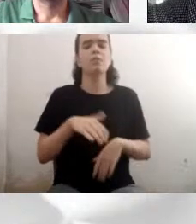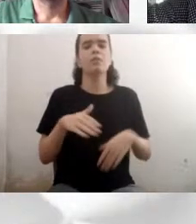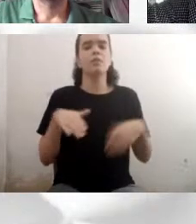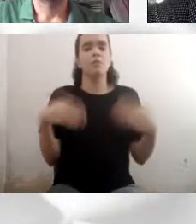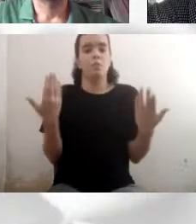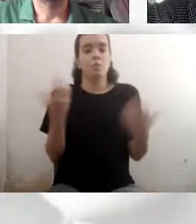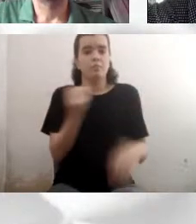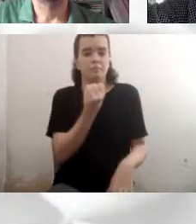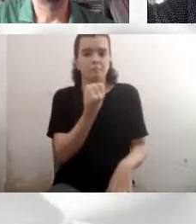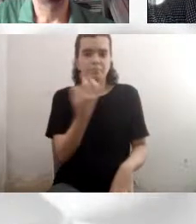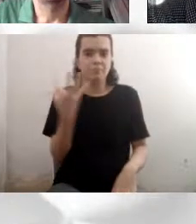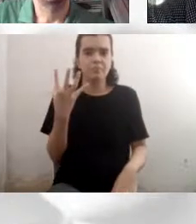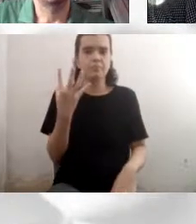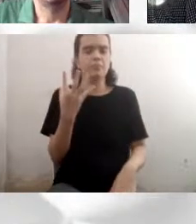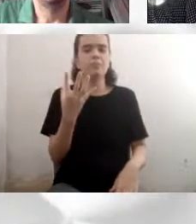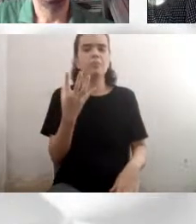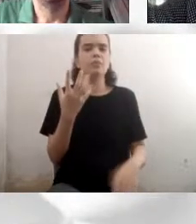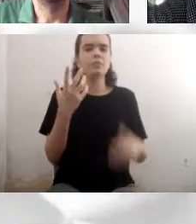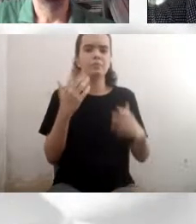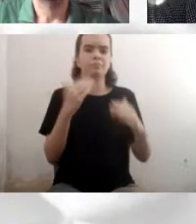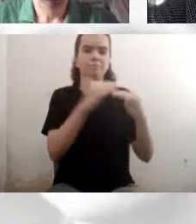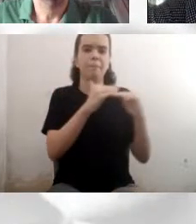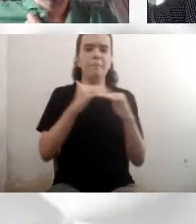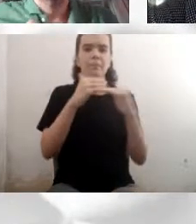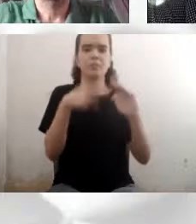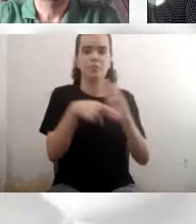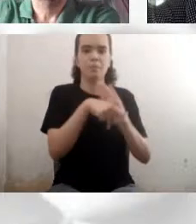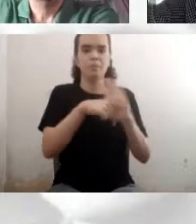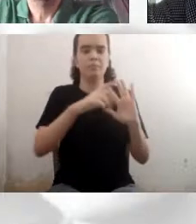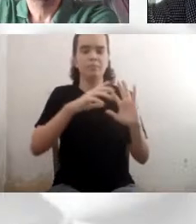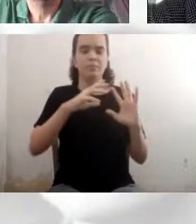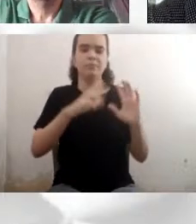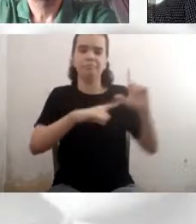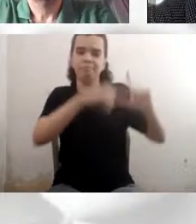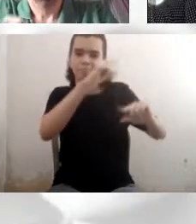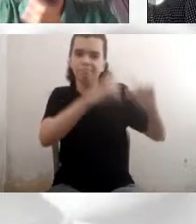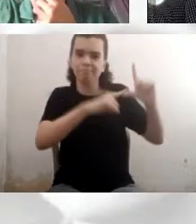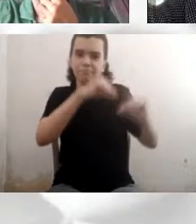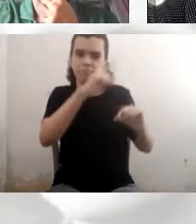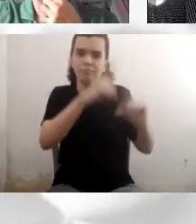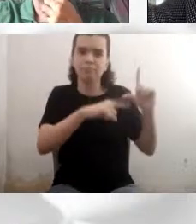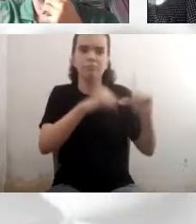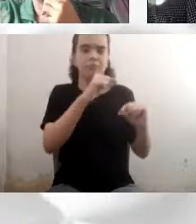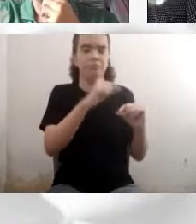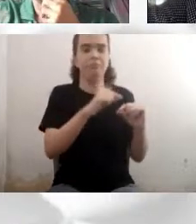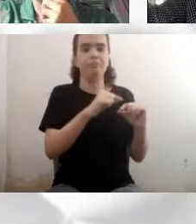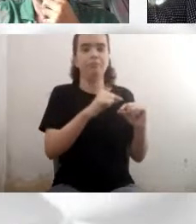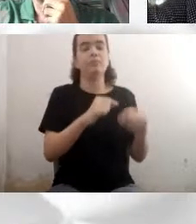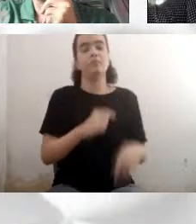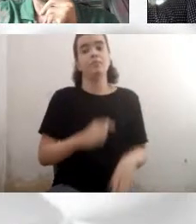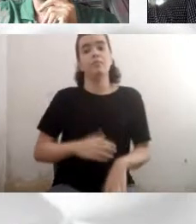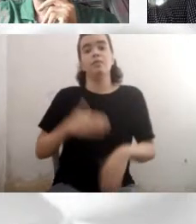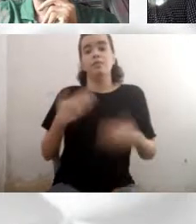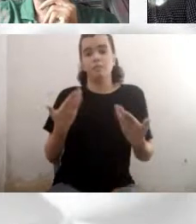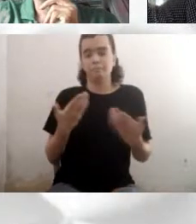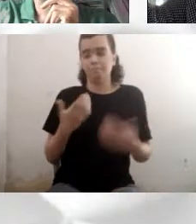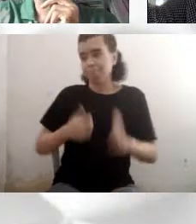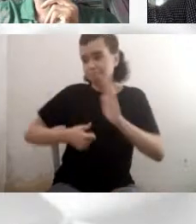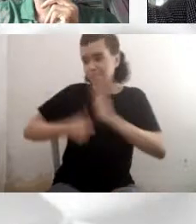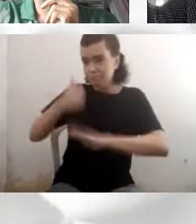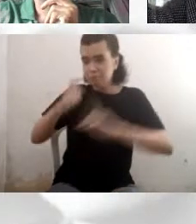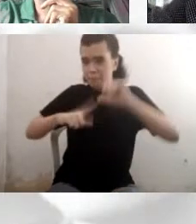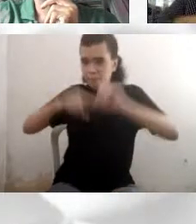cristalizadas das estrelas de diamante? Então, a primeira estrela de diamante que eu encontrei tem uma